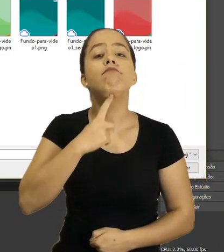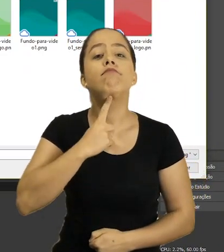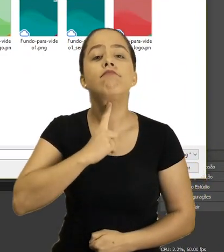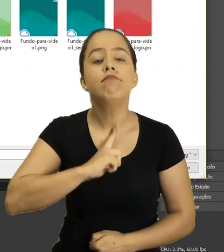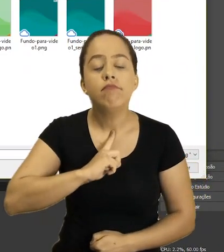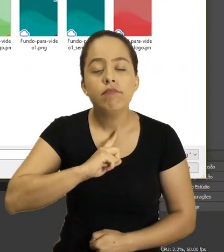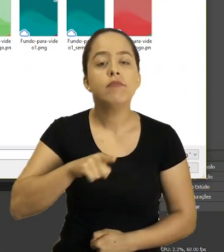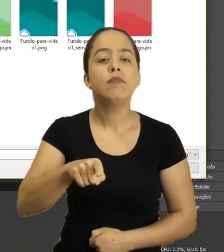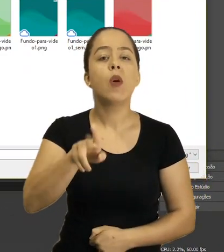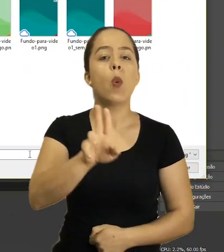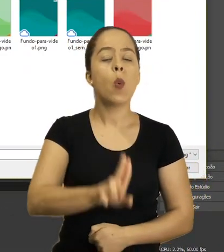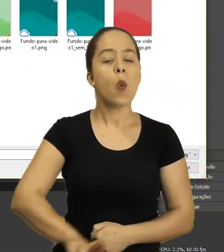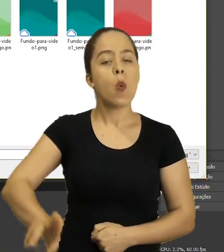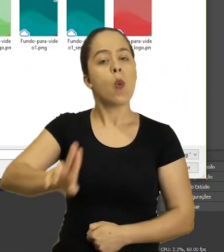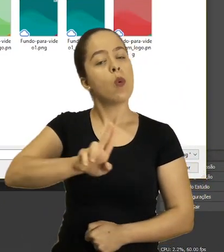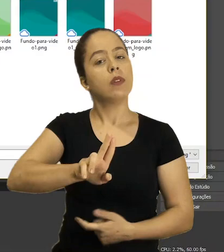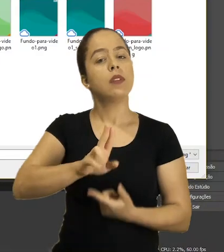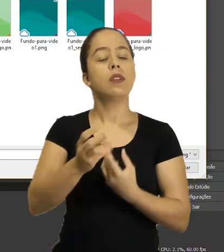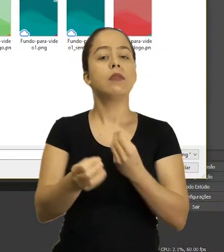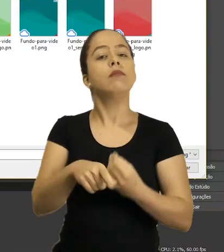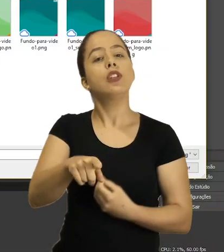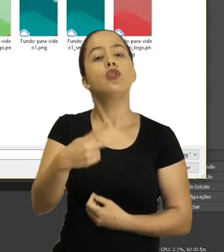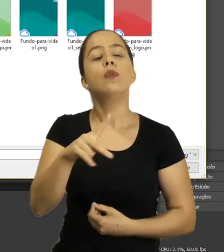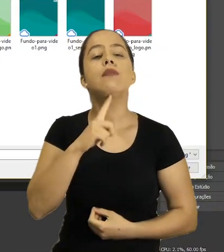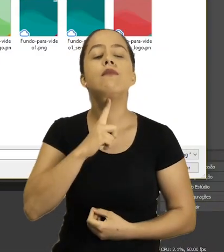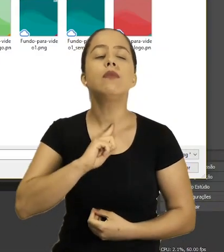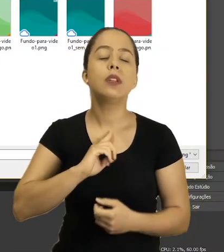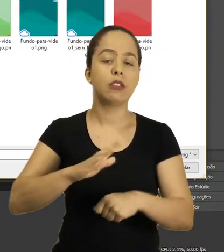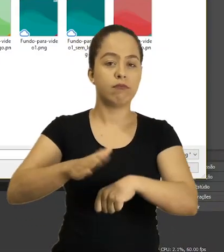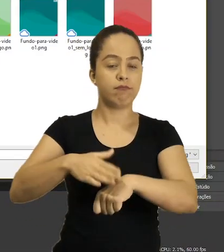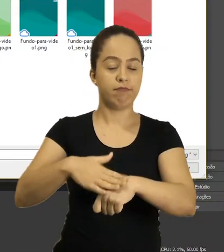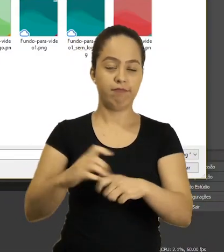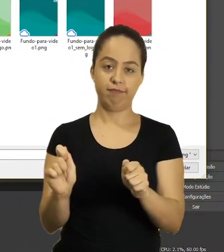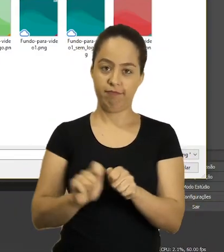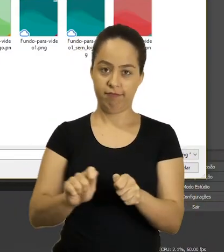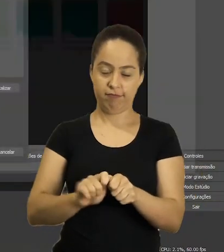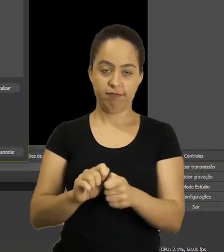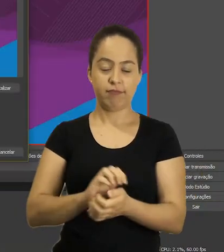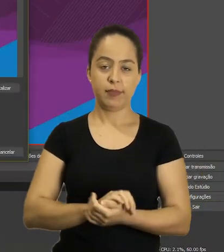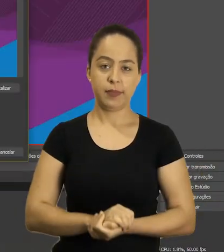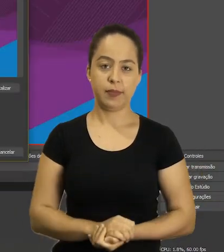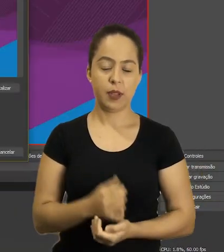a imagem que você quiser e utilizar aí conforme desejar.